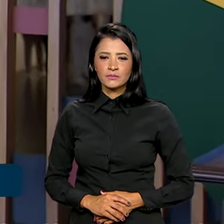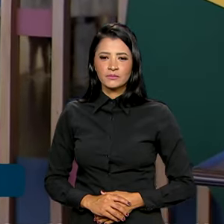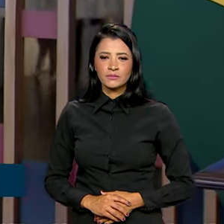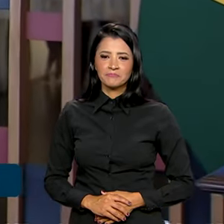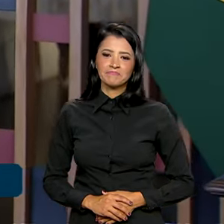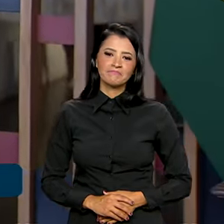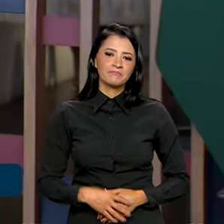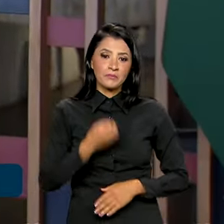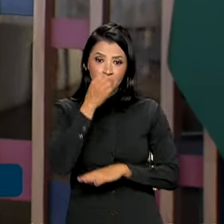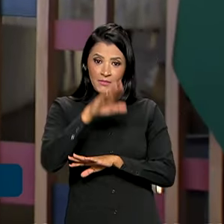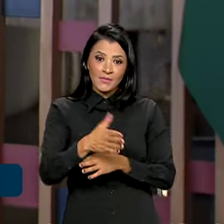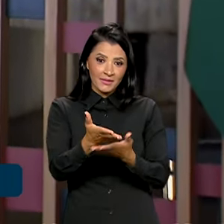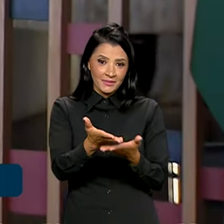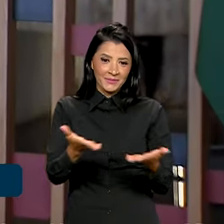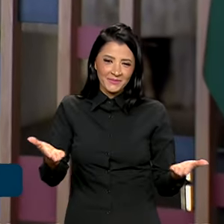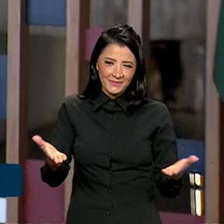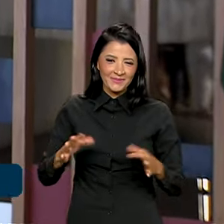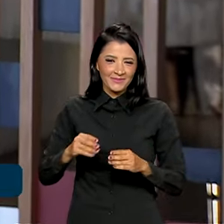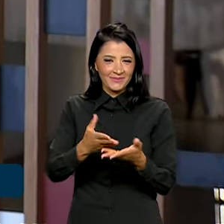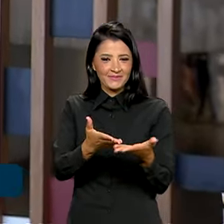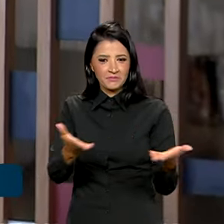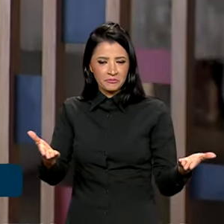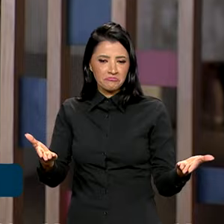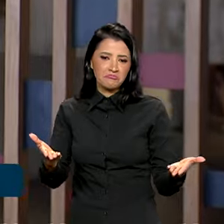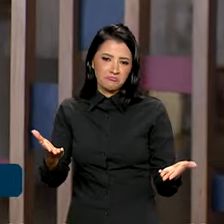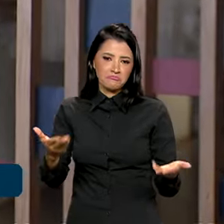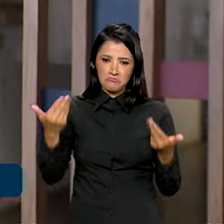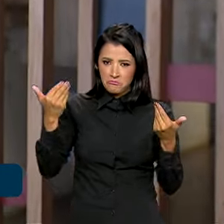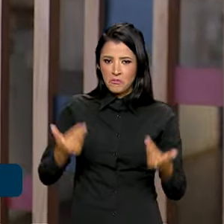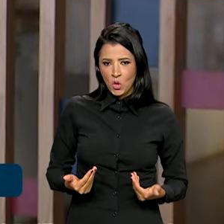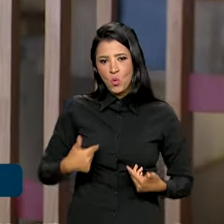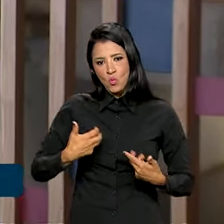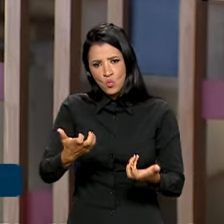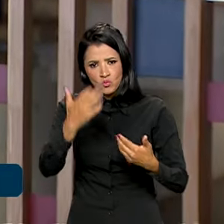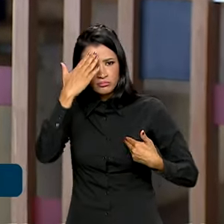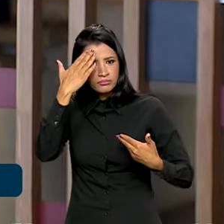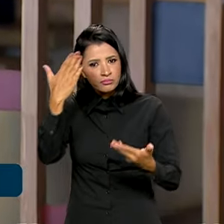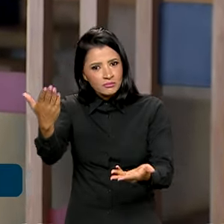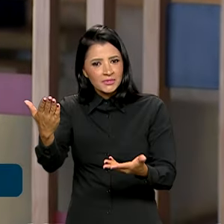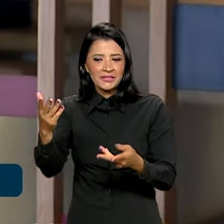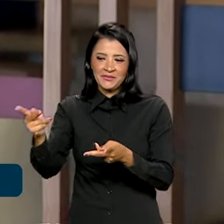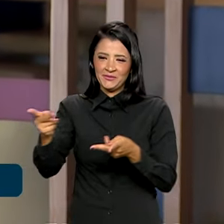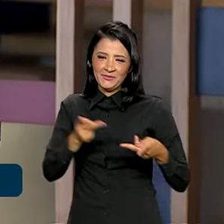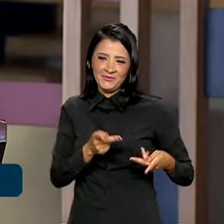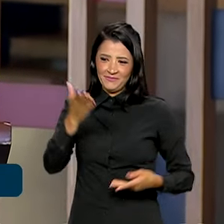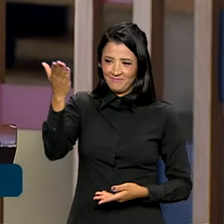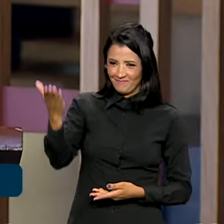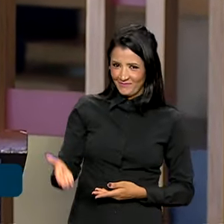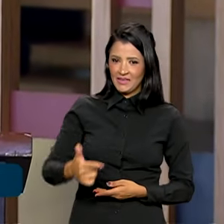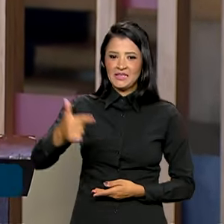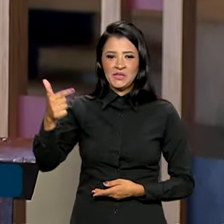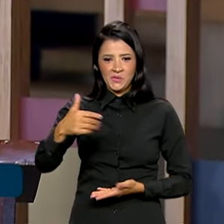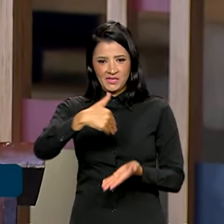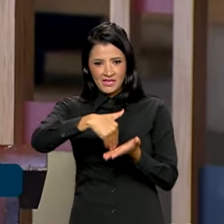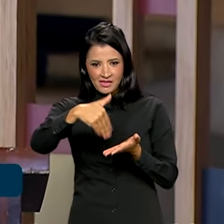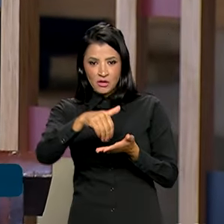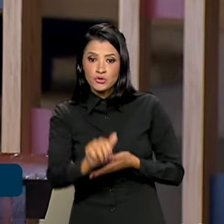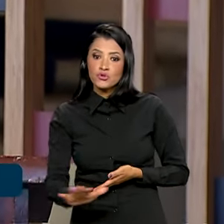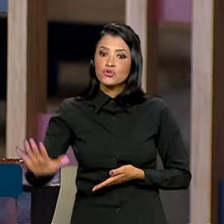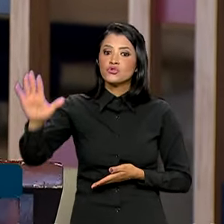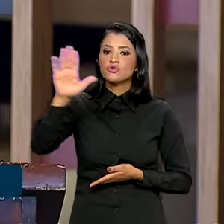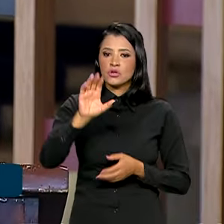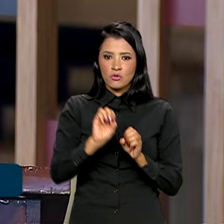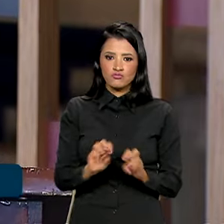Boa tarde a todas e todos. Eu queria agradecer muito a visita da Vice-Secretária-Geral das